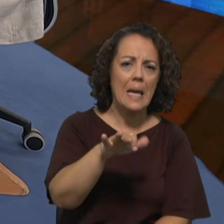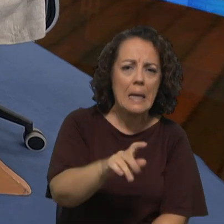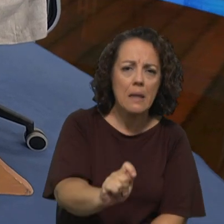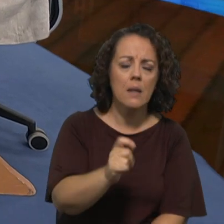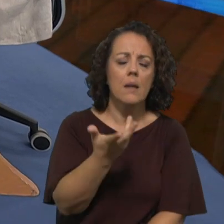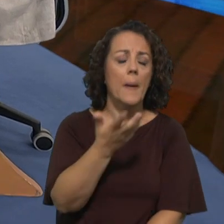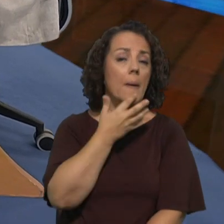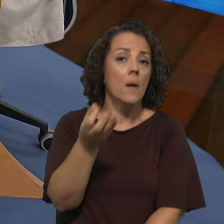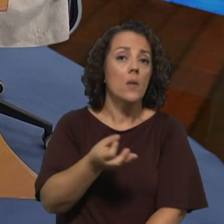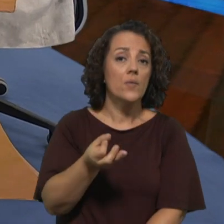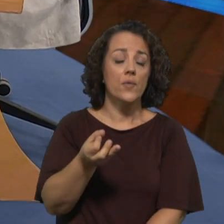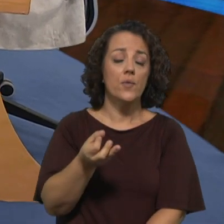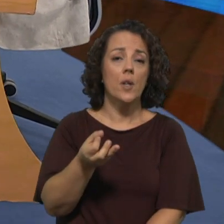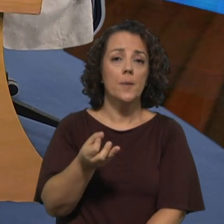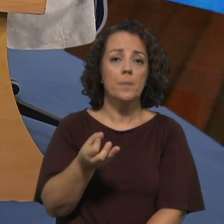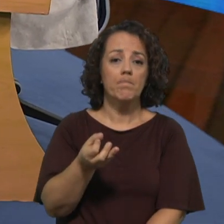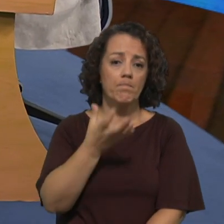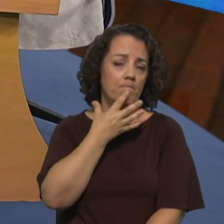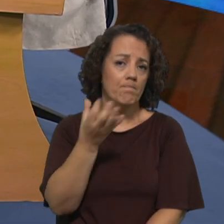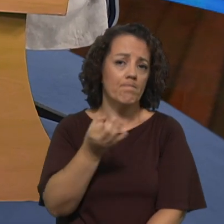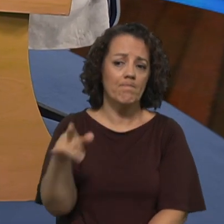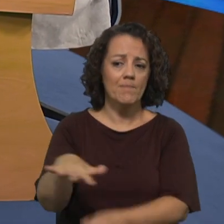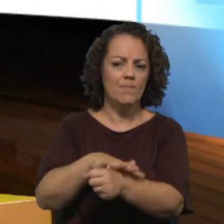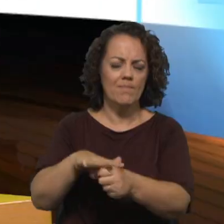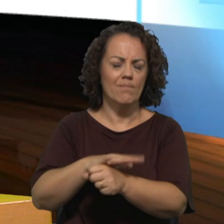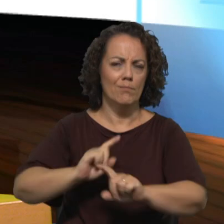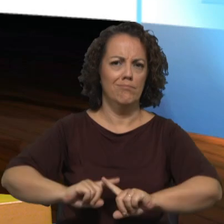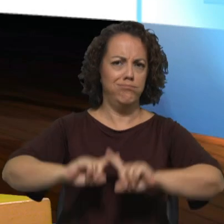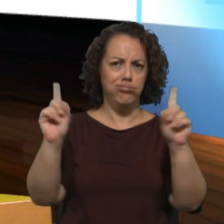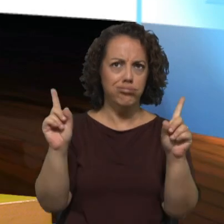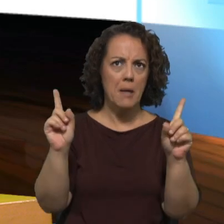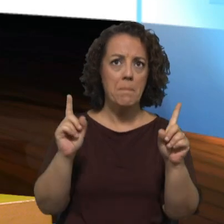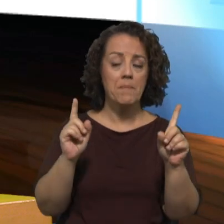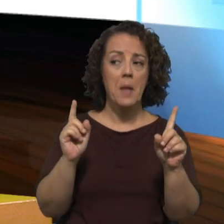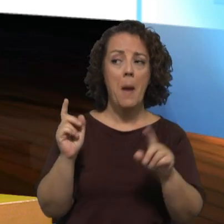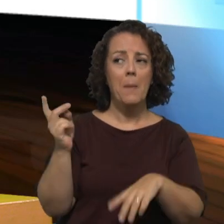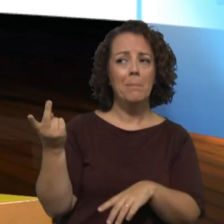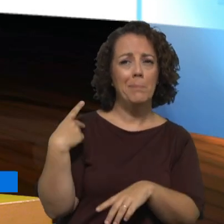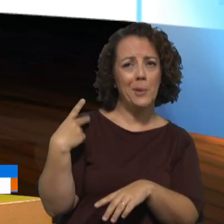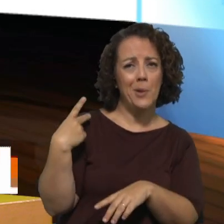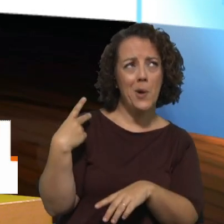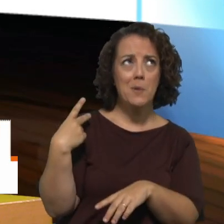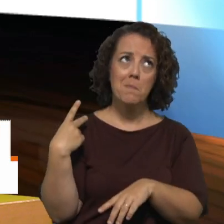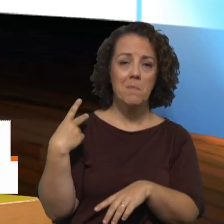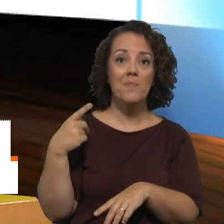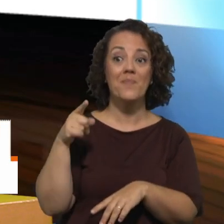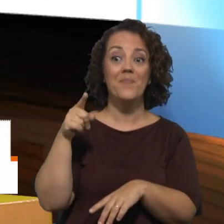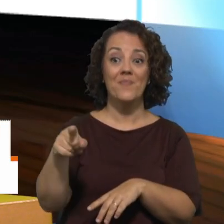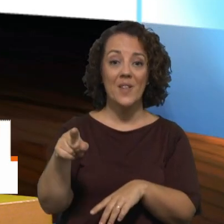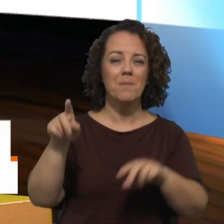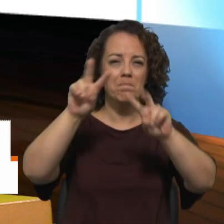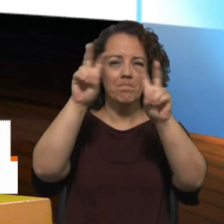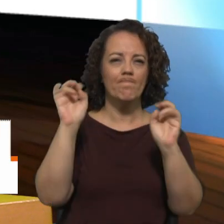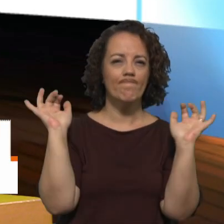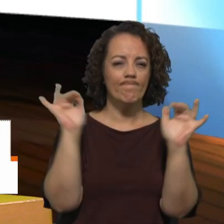experiência diferente, talvez não tanto para nós. Porque o Sino da Amazônia e o Sino da Família já